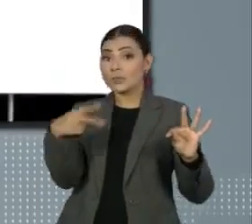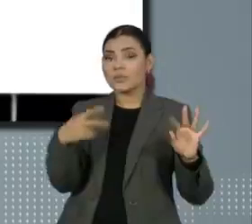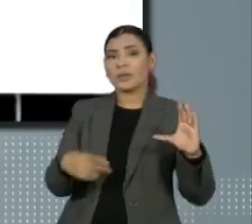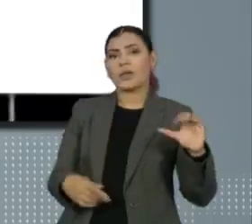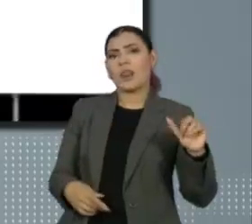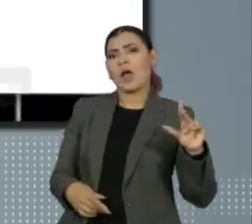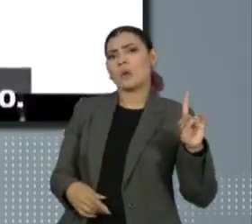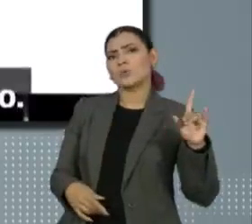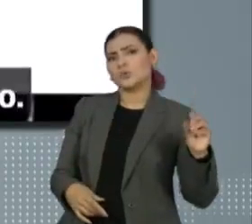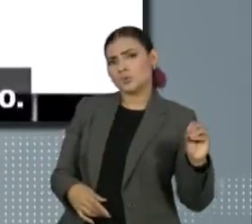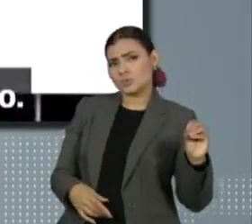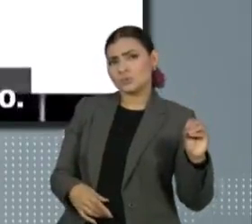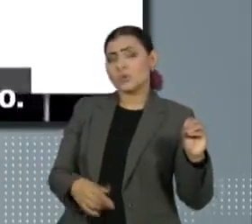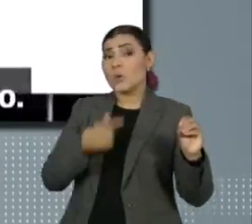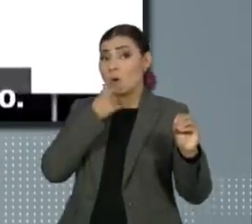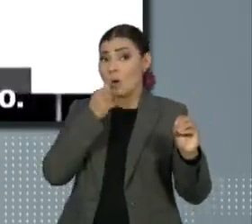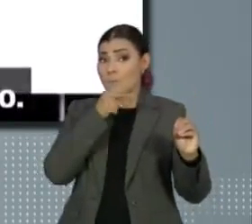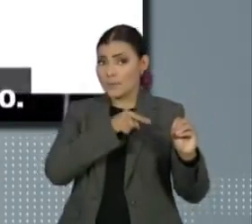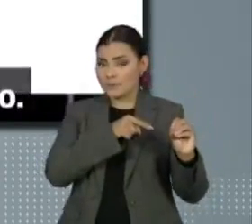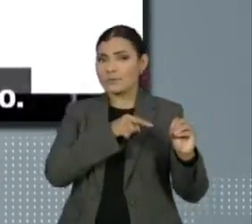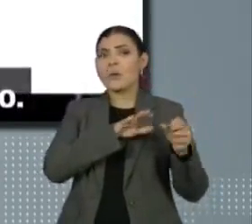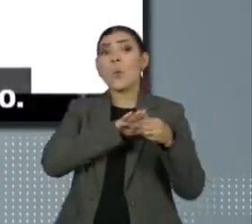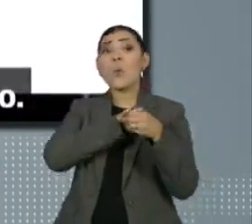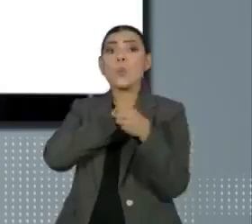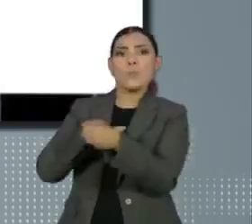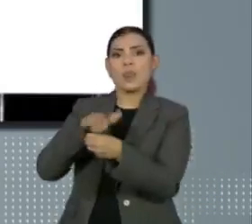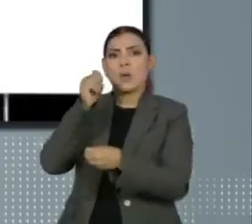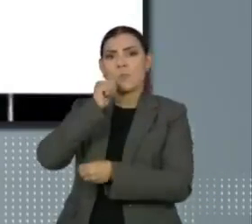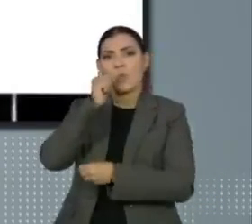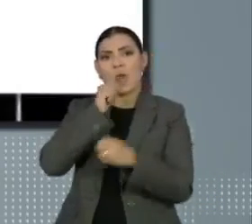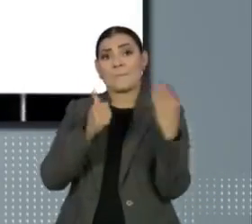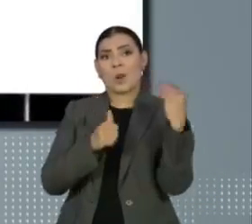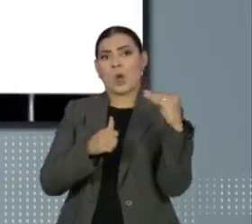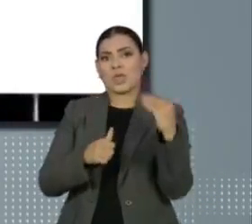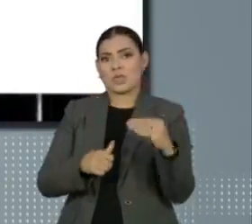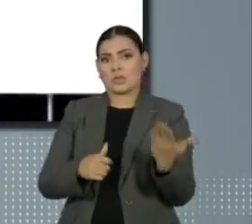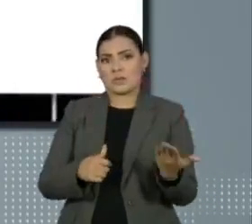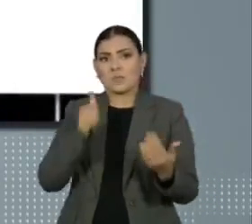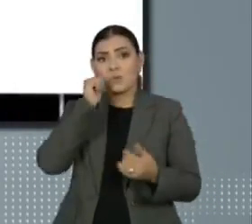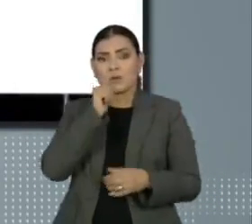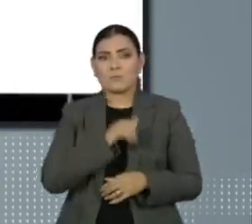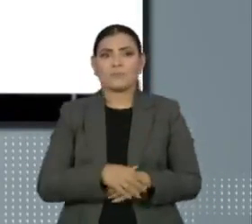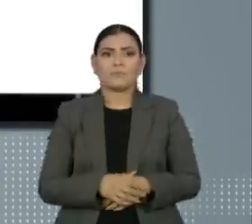Cláudio Gastão da Rosa Filho humilha a blogueira Mariana Ferrer.